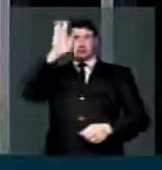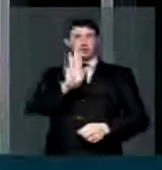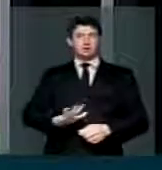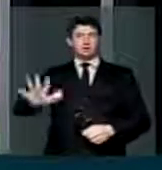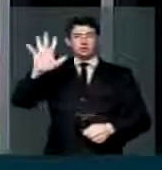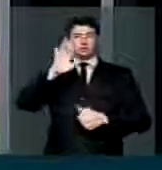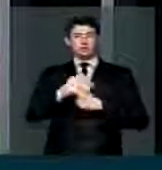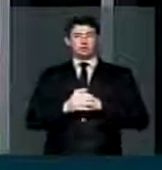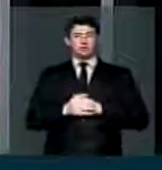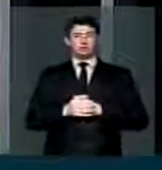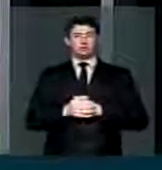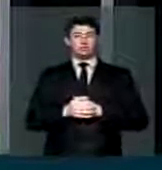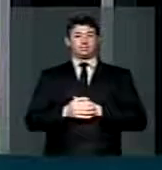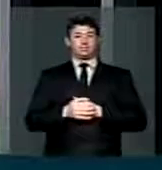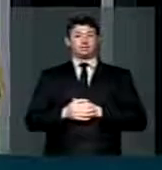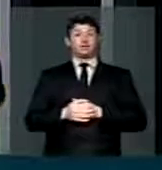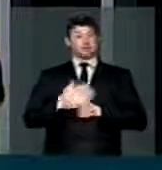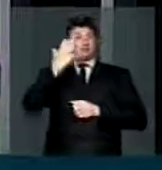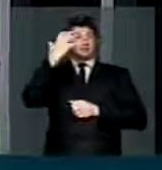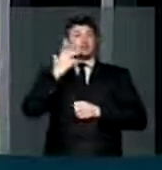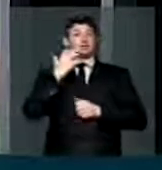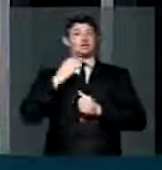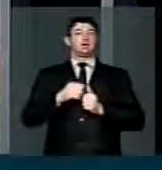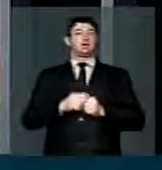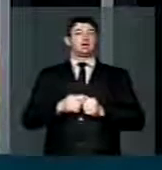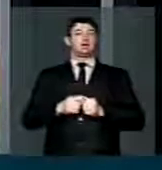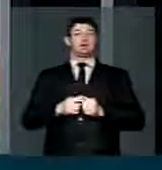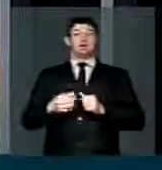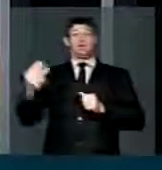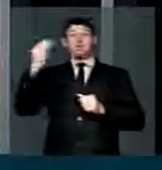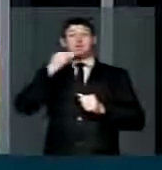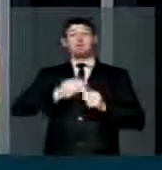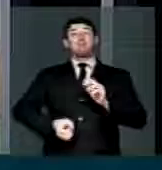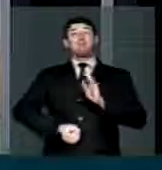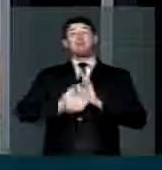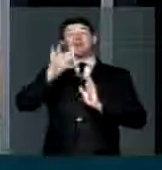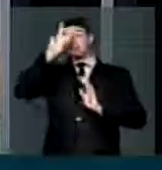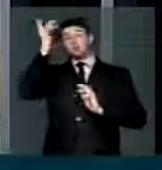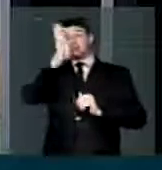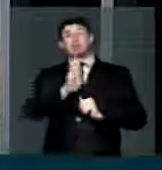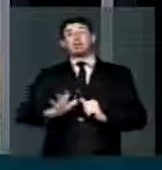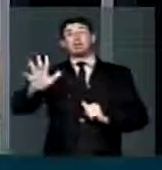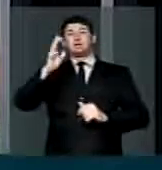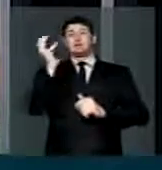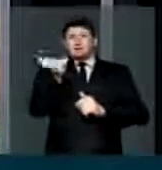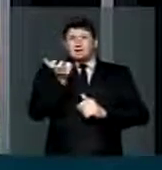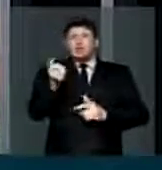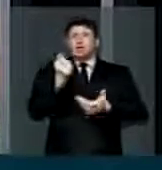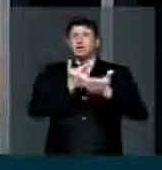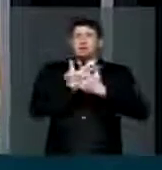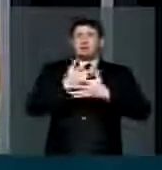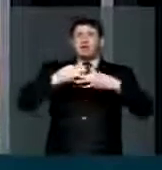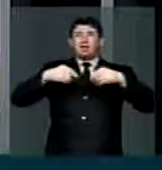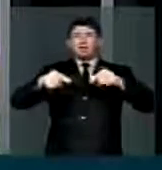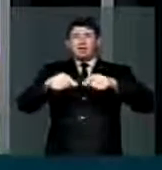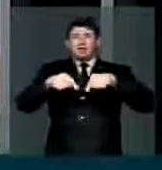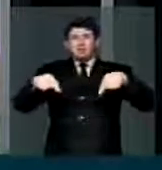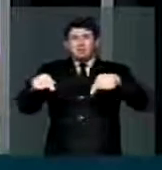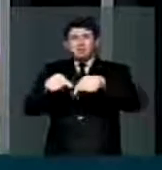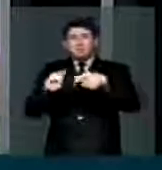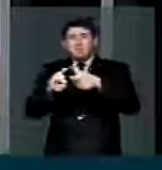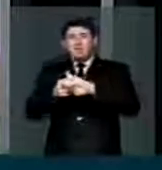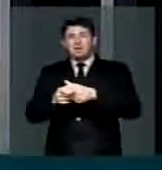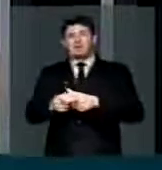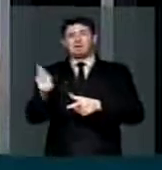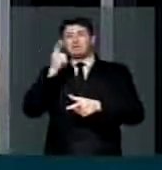é sério há milhares de pessoas que querem comprar um pedaço de terra para